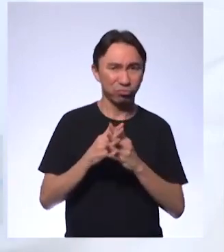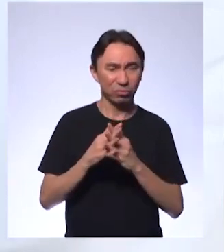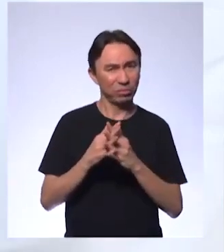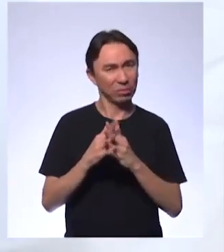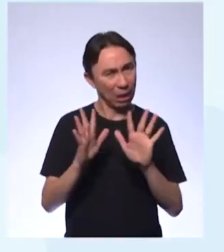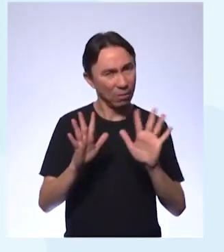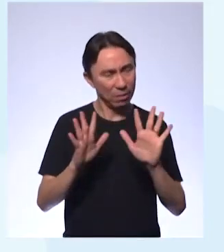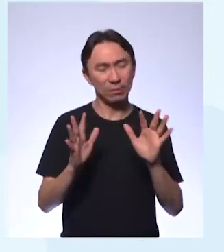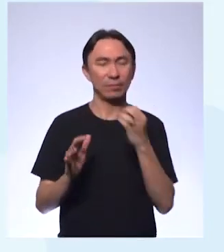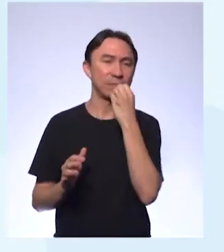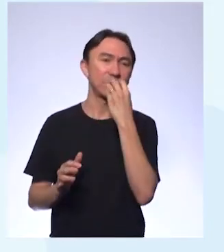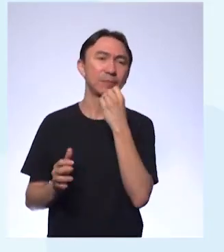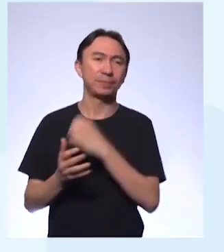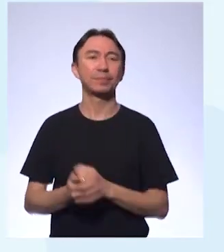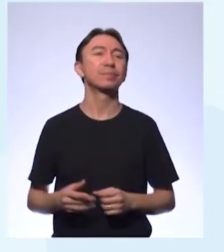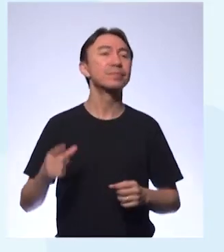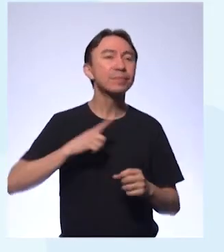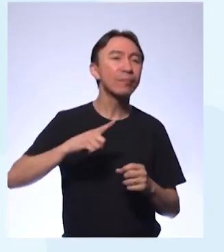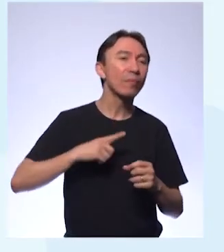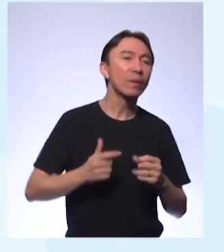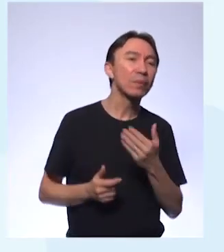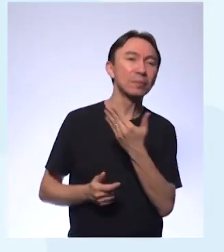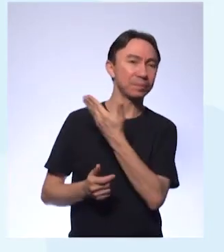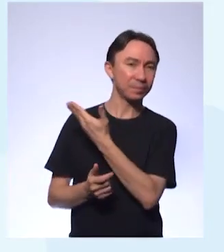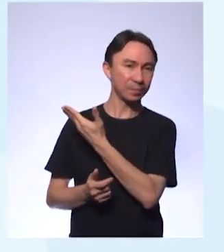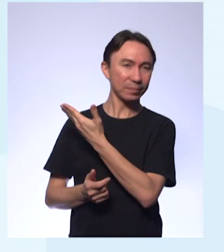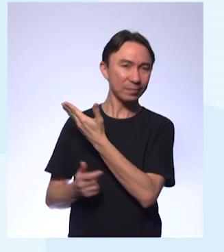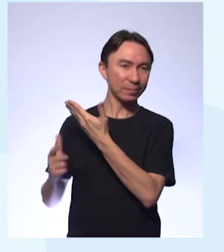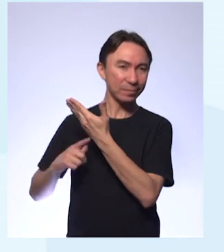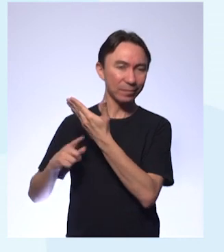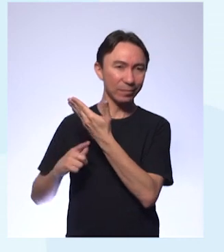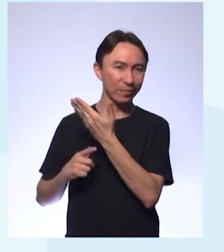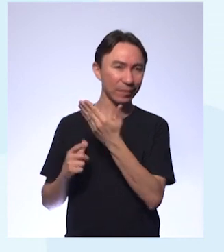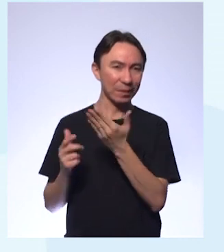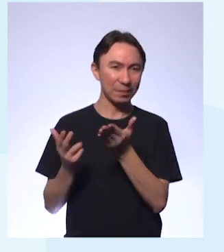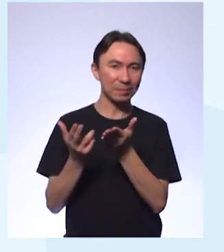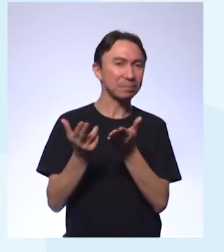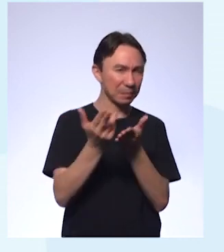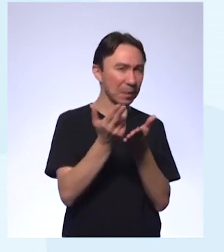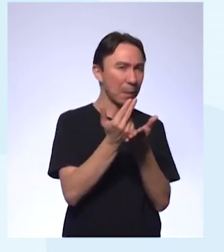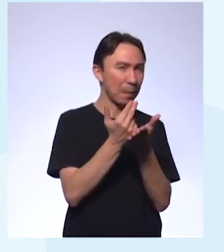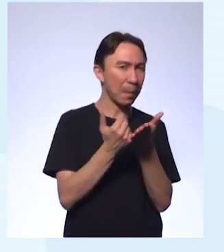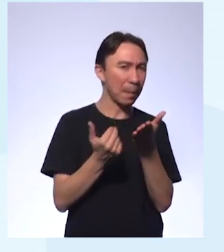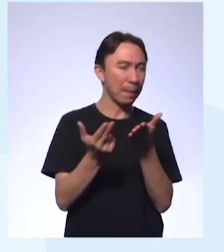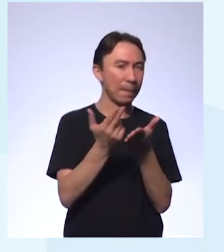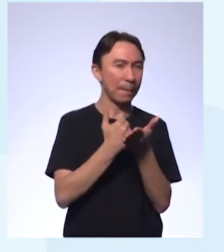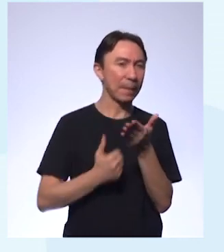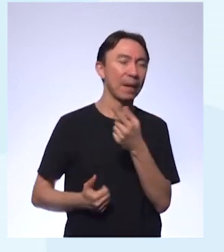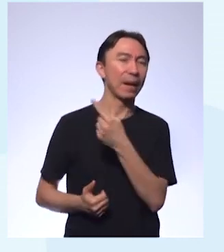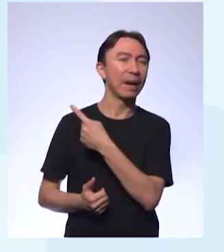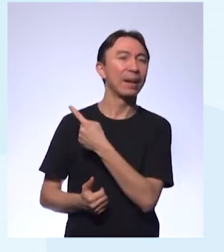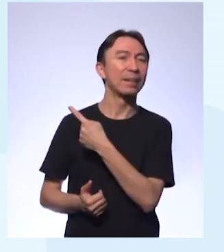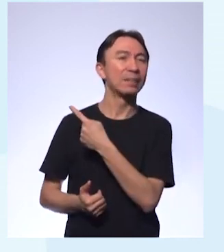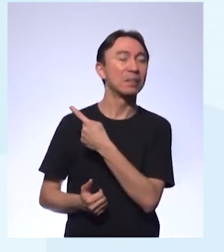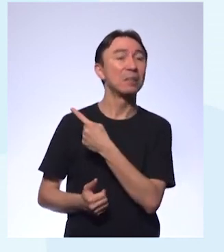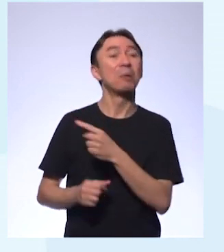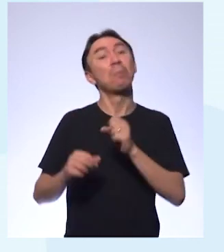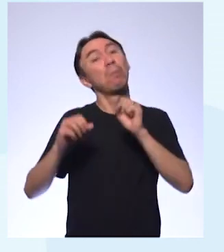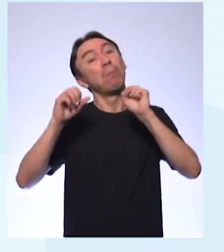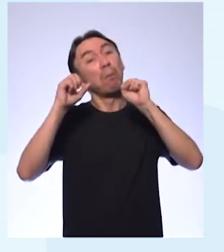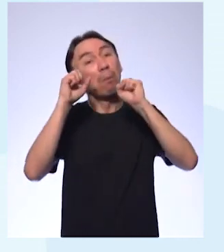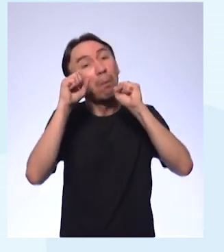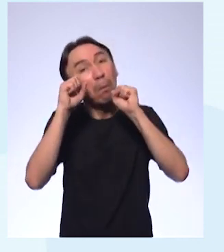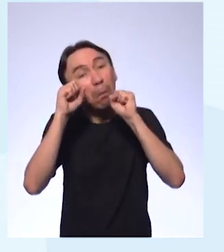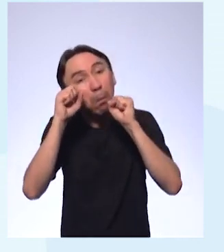figurinha, só para vocês terem uma ideia do que... Uma ilustração aí. Do que pode ser que